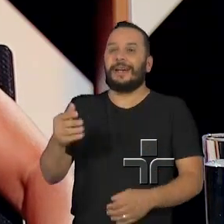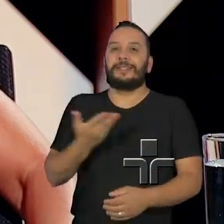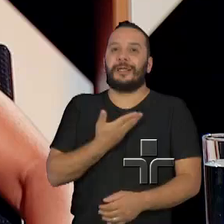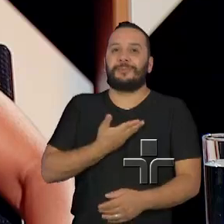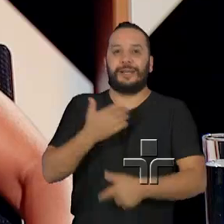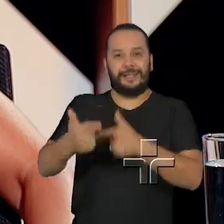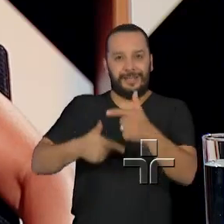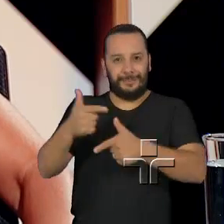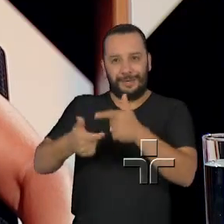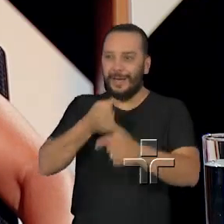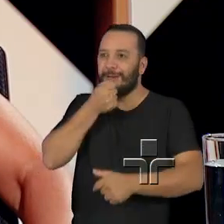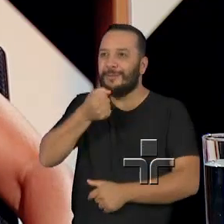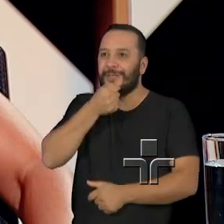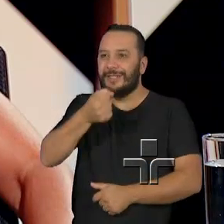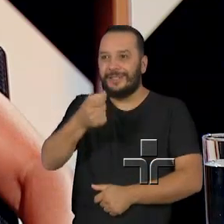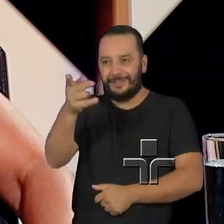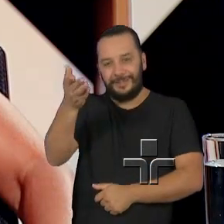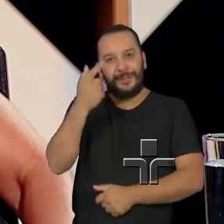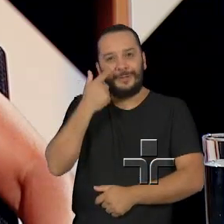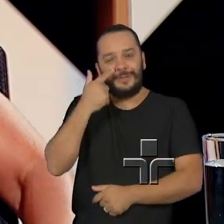todas aí nesses vídeos.